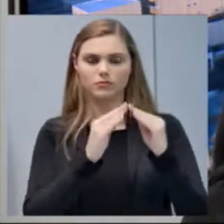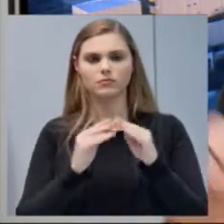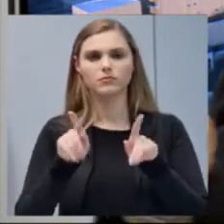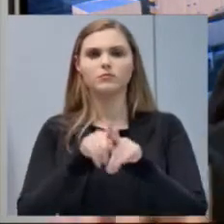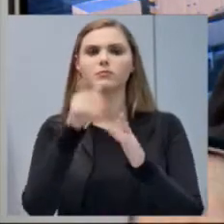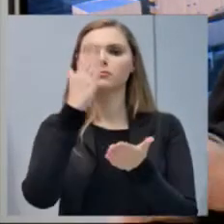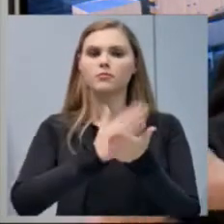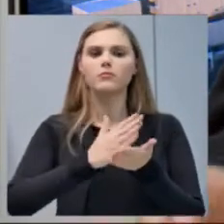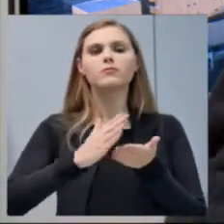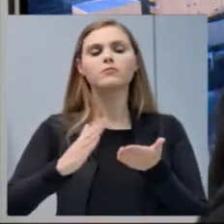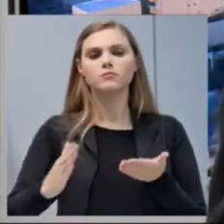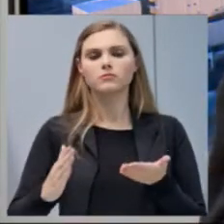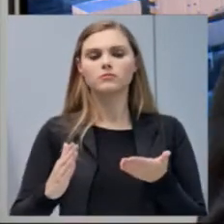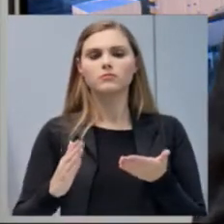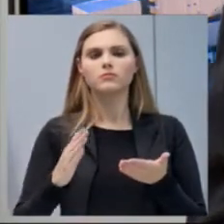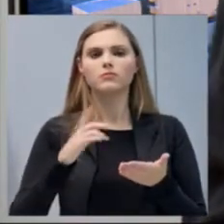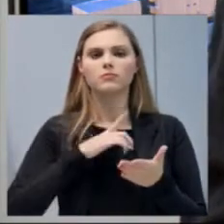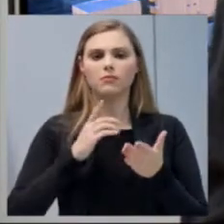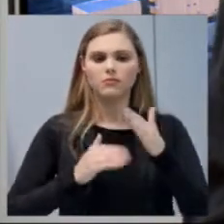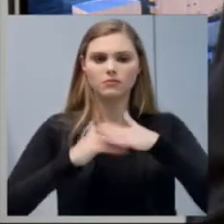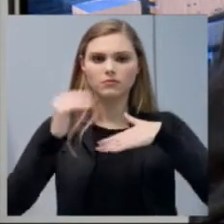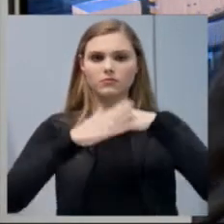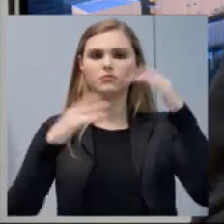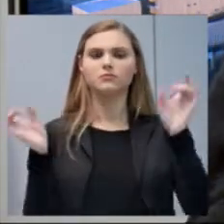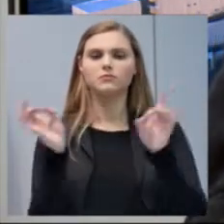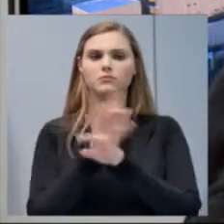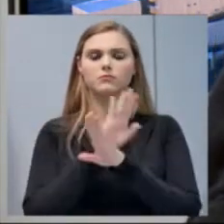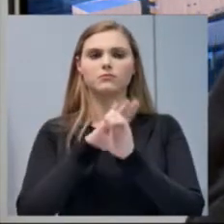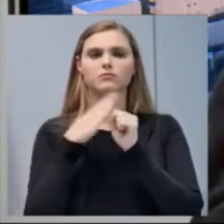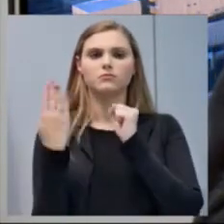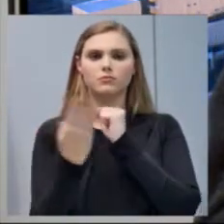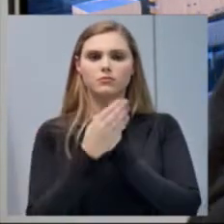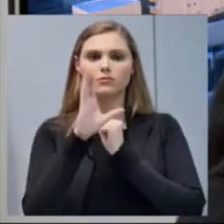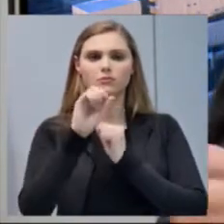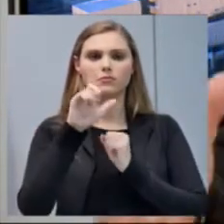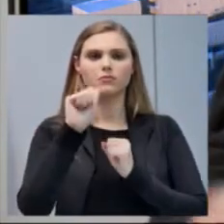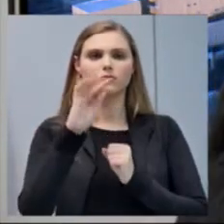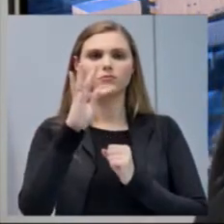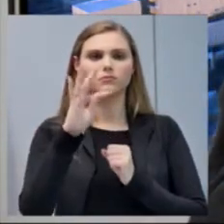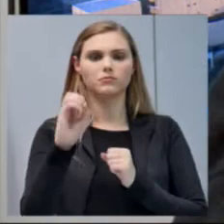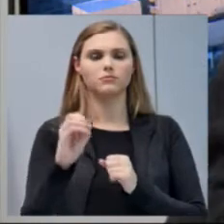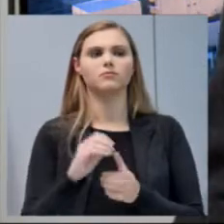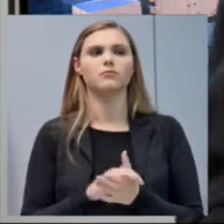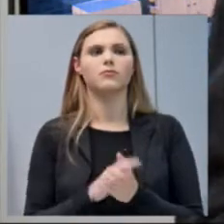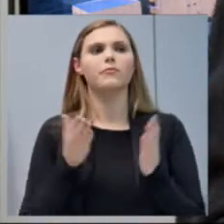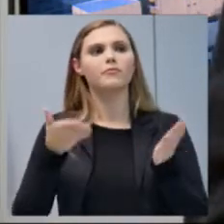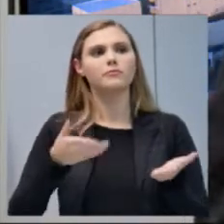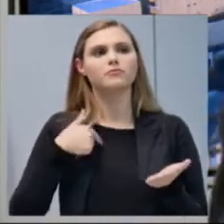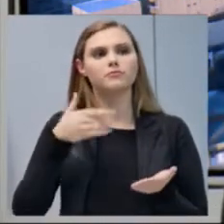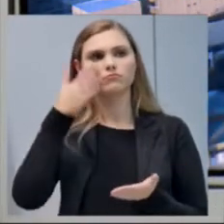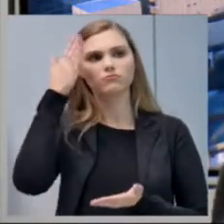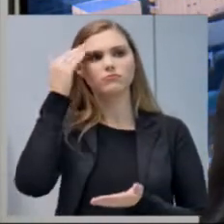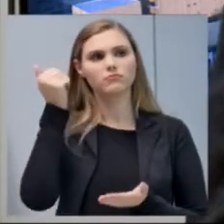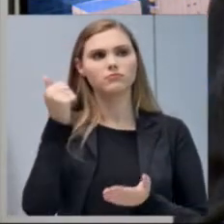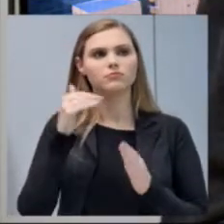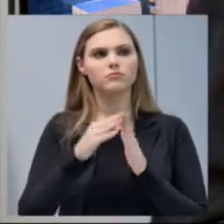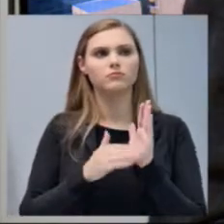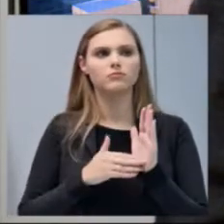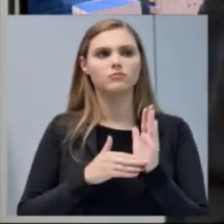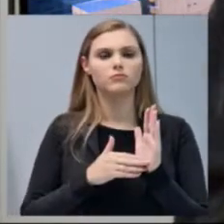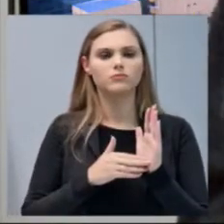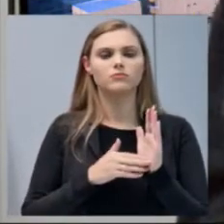para a Constituição ou término lá do Bairro Colato. Fiquei sabendo, hoje foi noticiado em toda a imprensa,